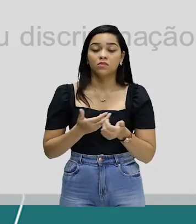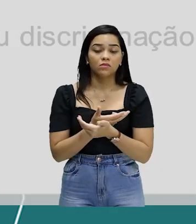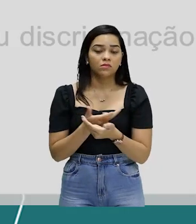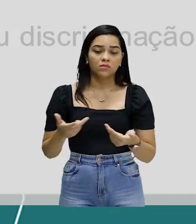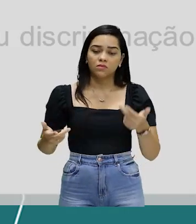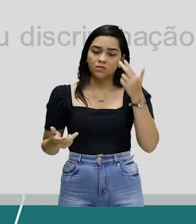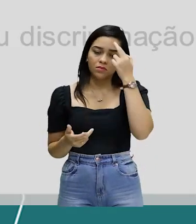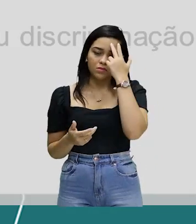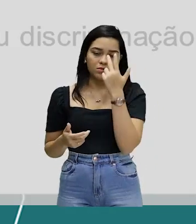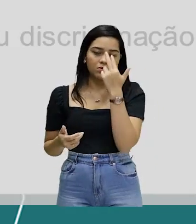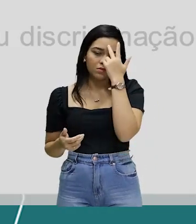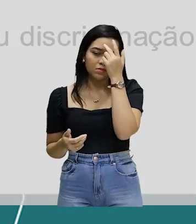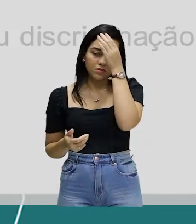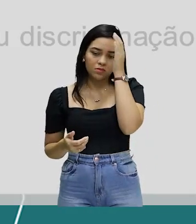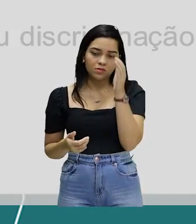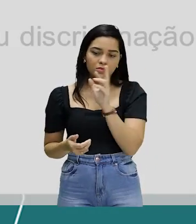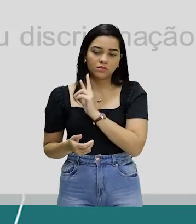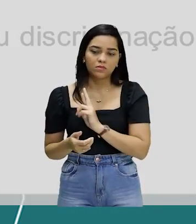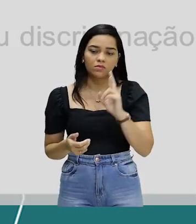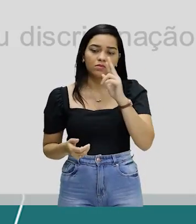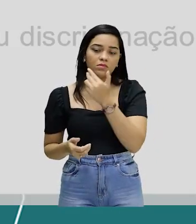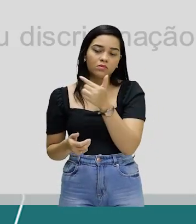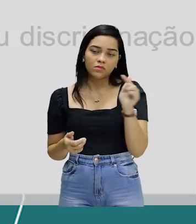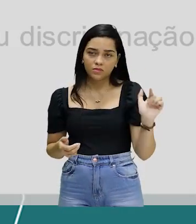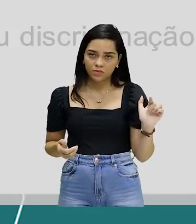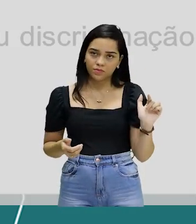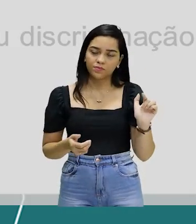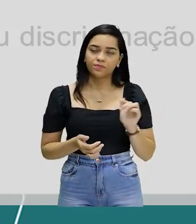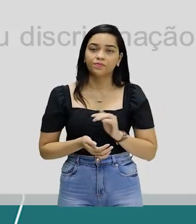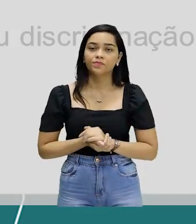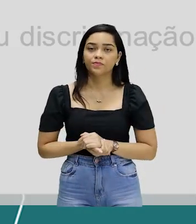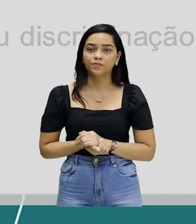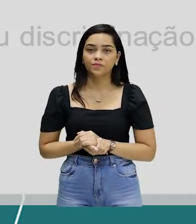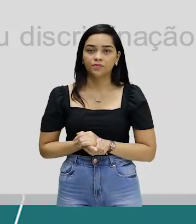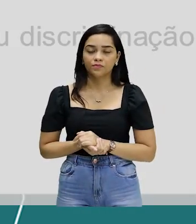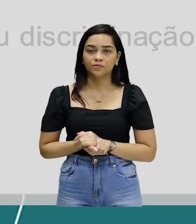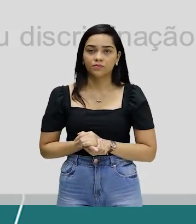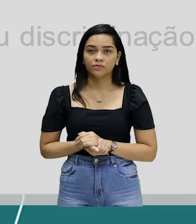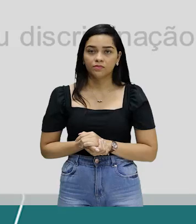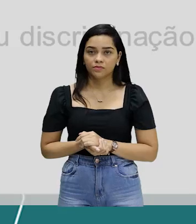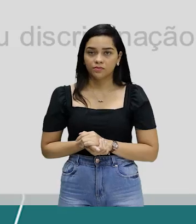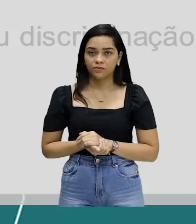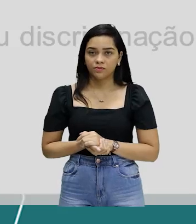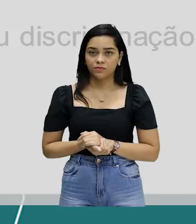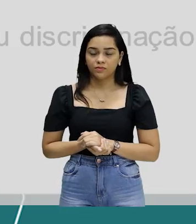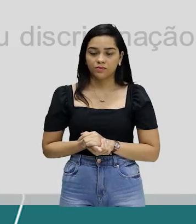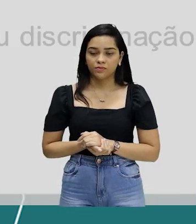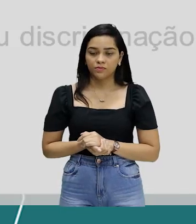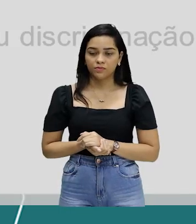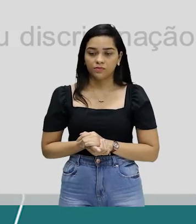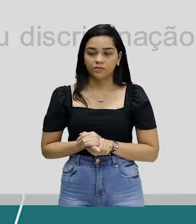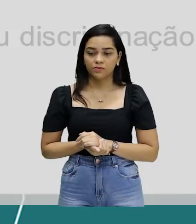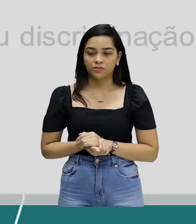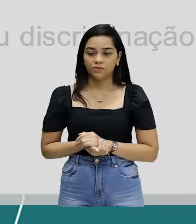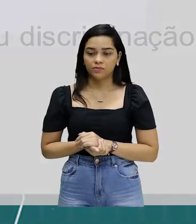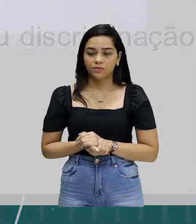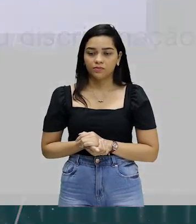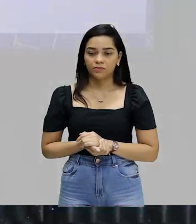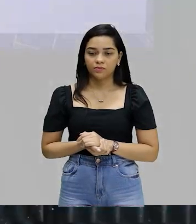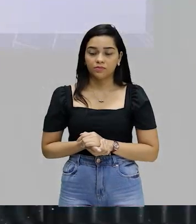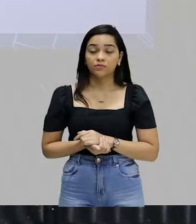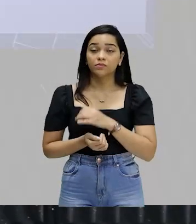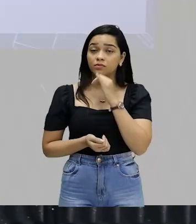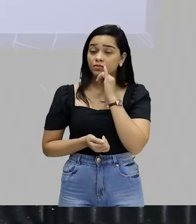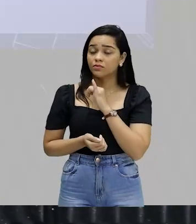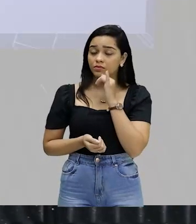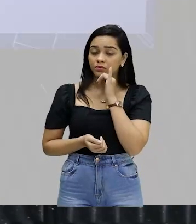fundamentada em diversos fatores de ordem histórica de ordem cultural de ordem religiosa dentre outros. Por